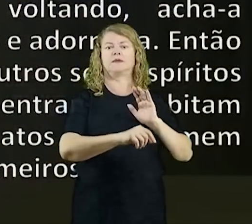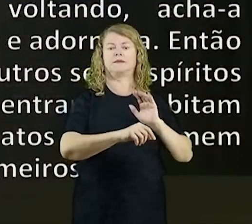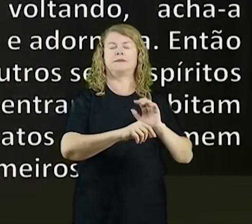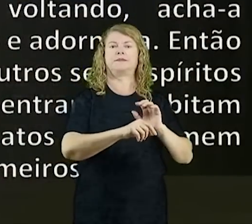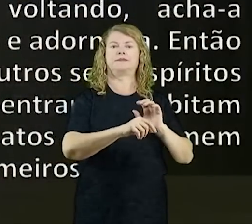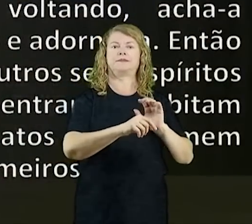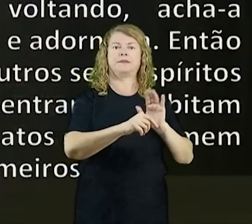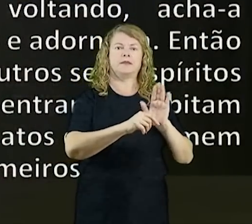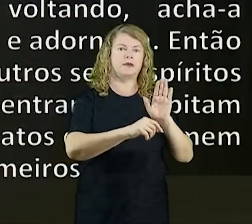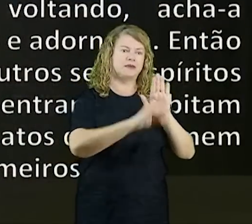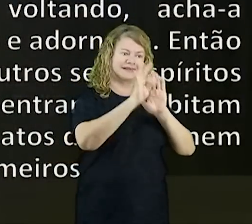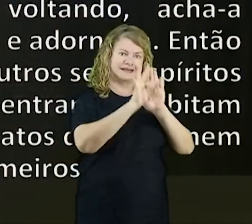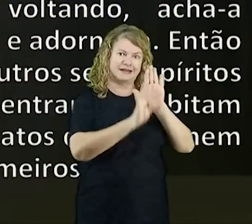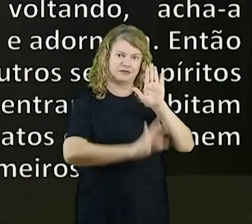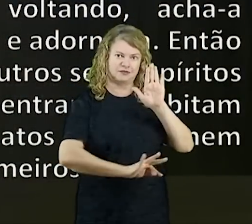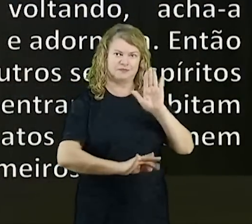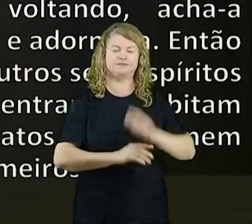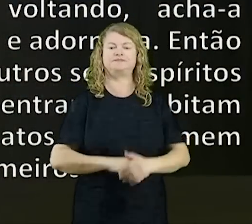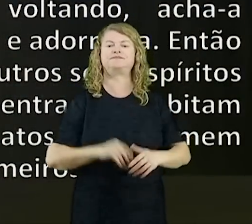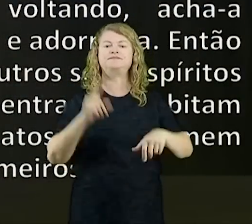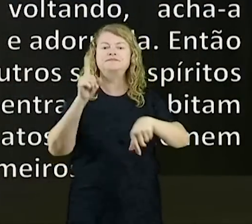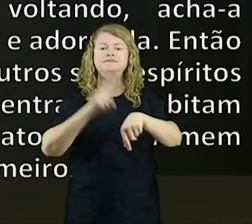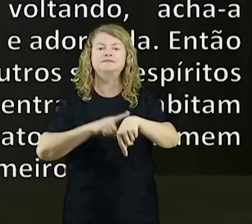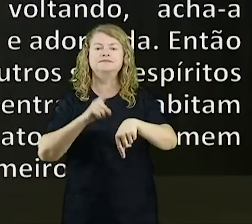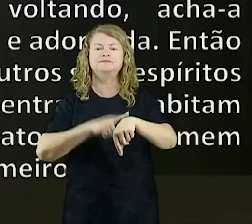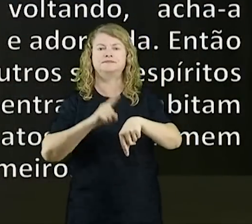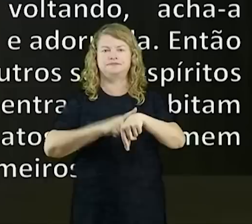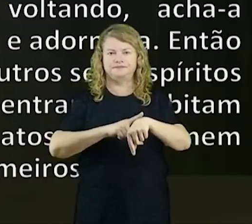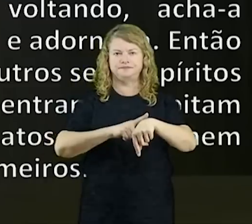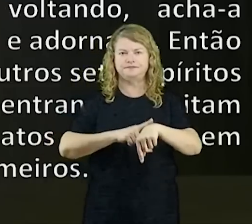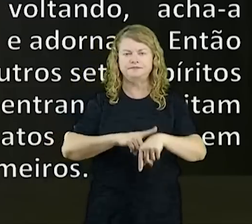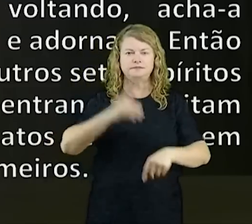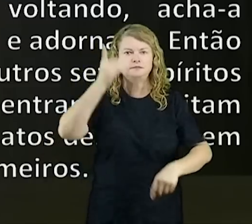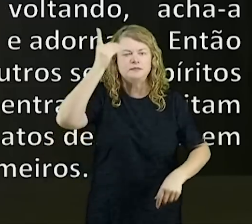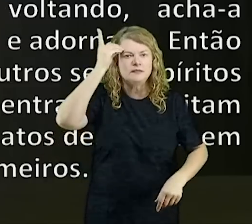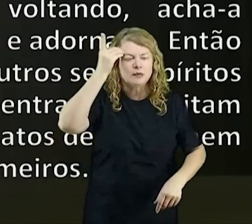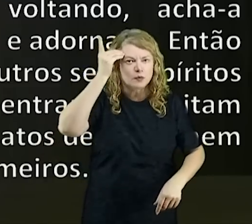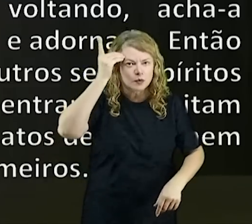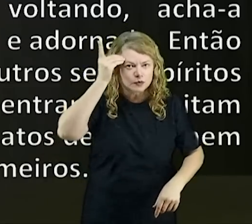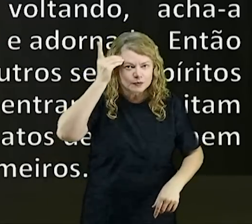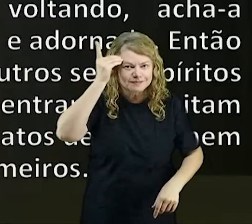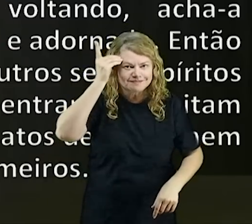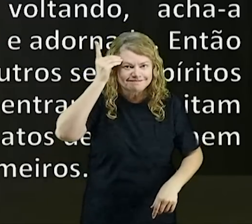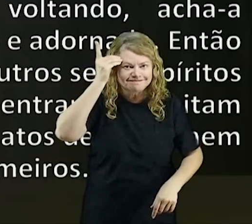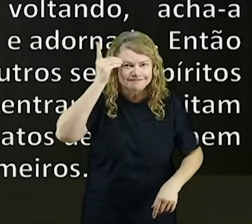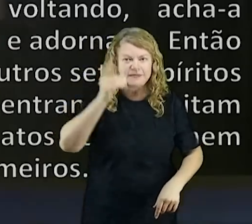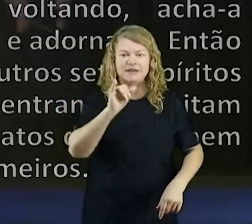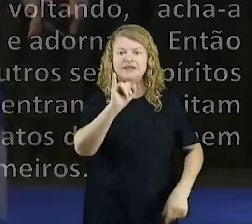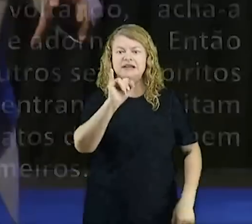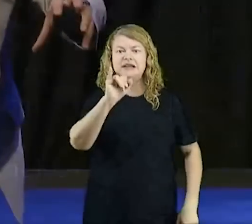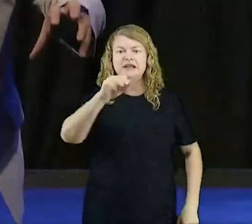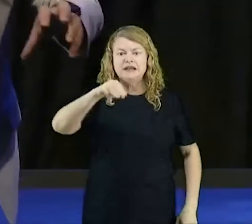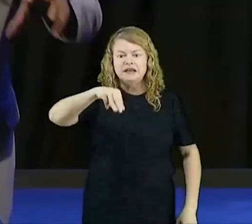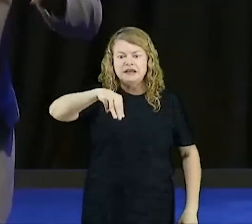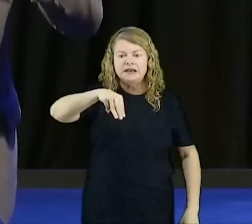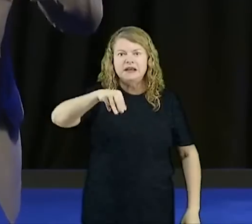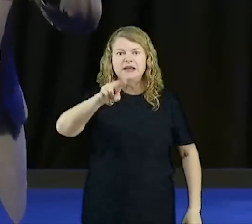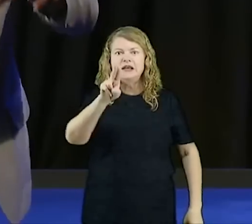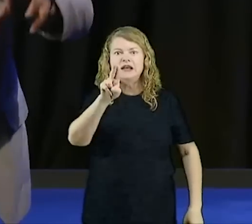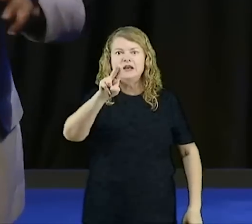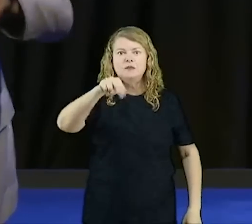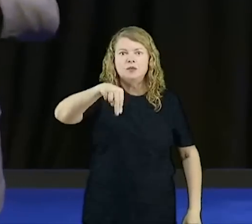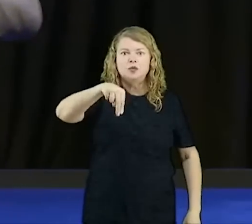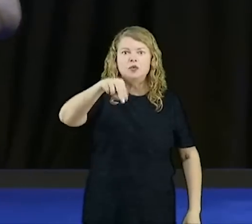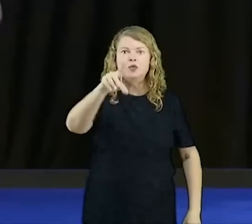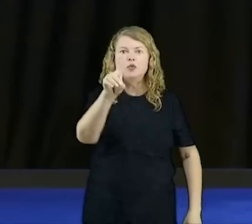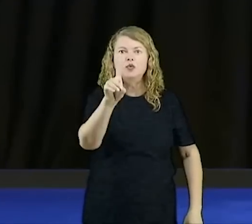preste atenção nessa palavra, imundo, pensa numa sujeira, pensa algo que é tirado de dentro do esgoto,